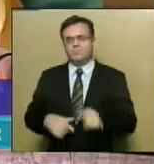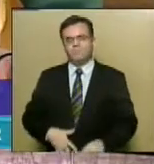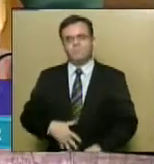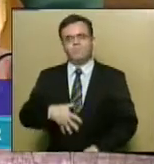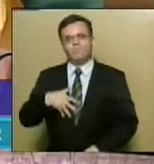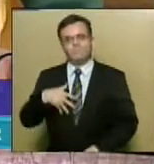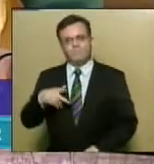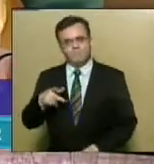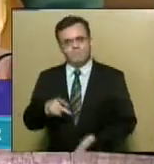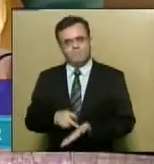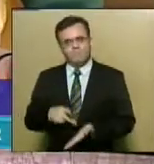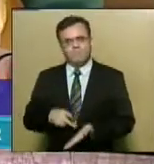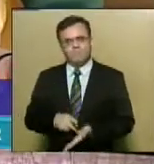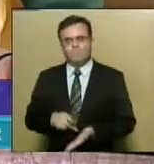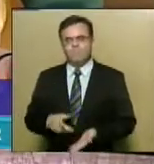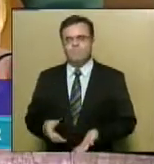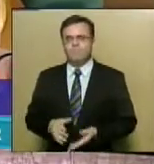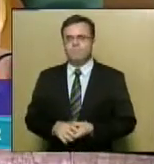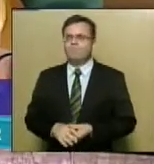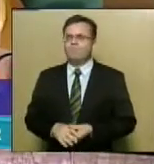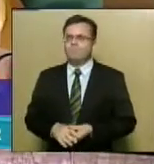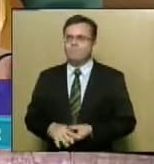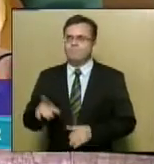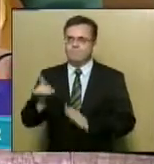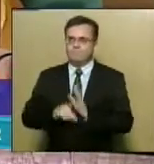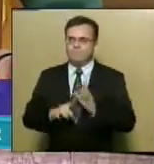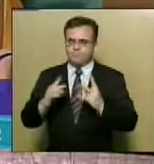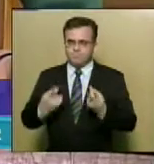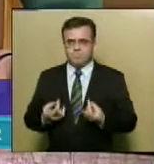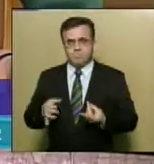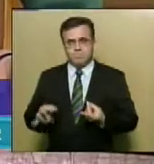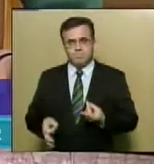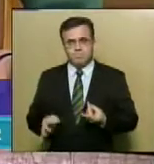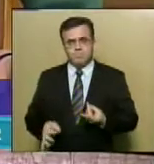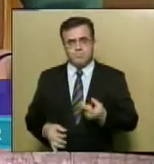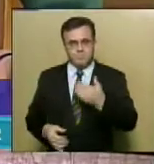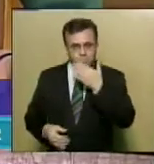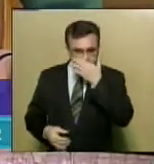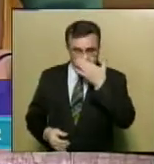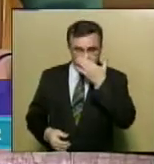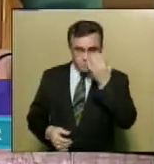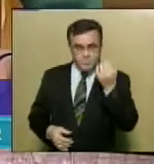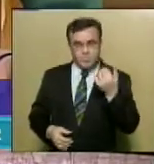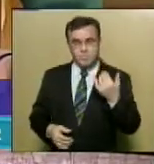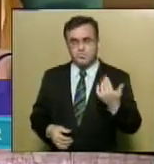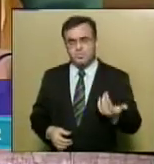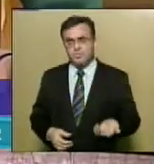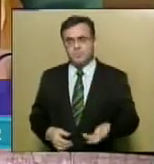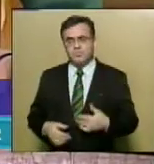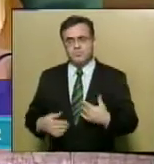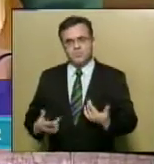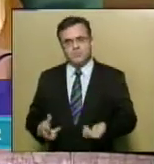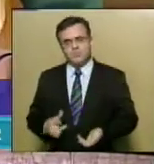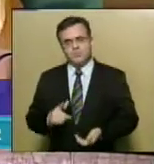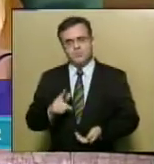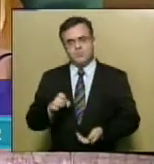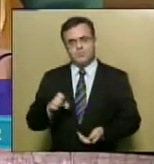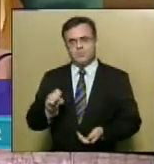medalha, pelos direitos humanos, D. José Vicente Tavra. D. José Lessa,